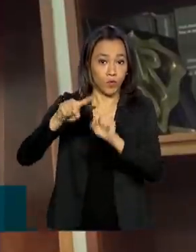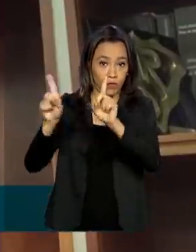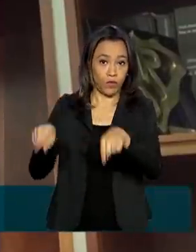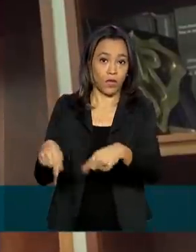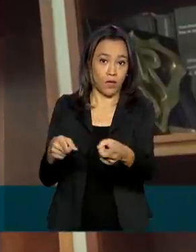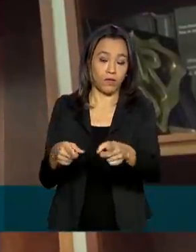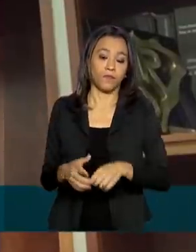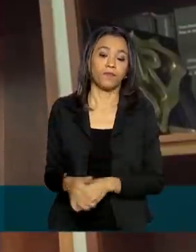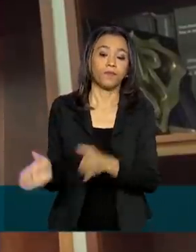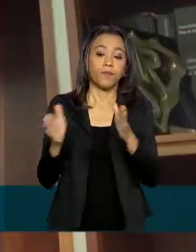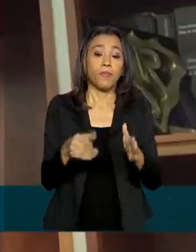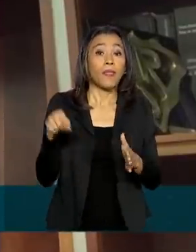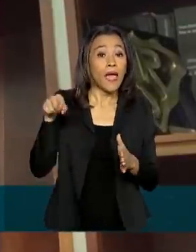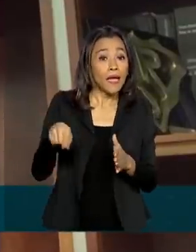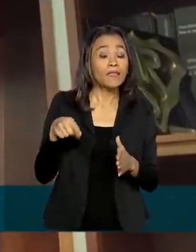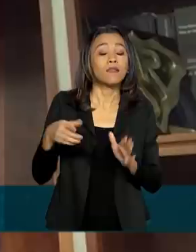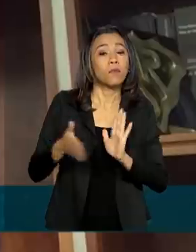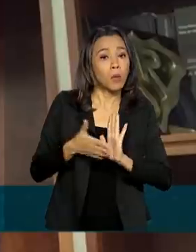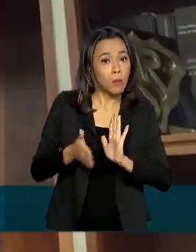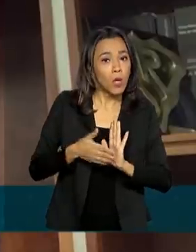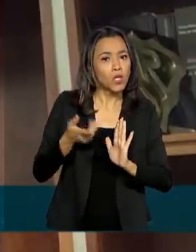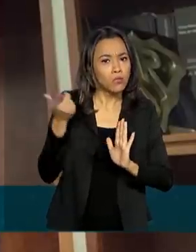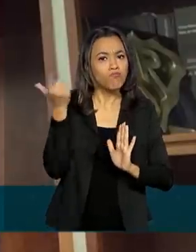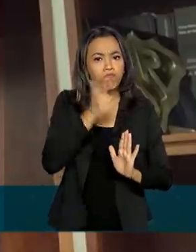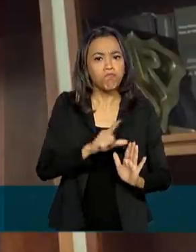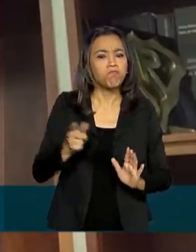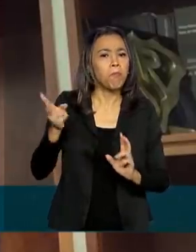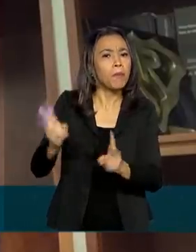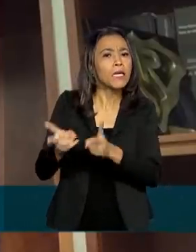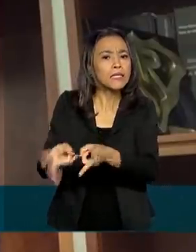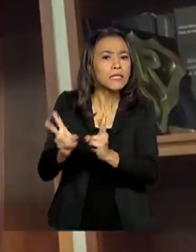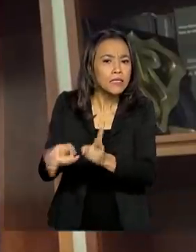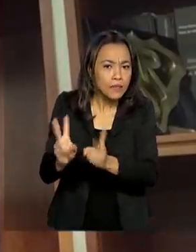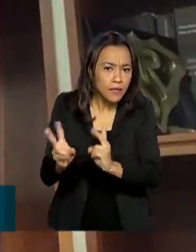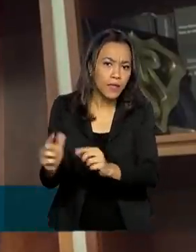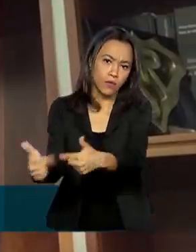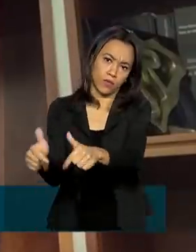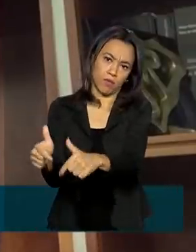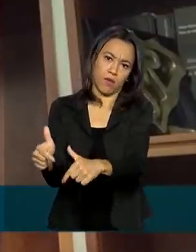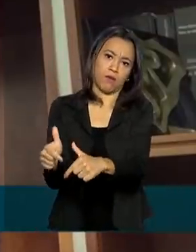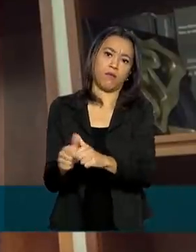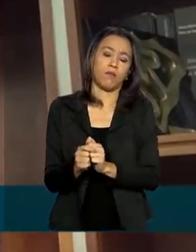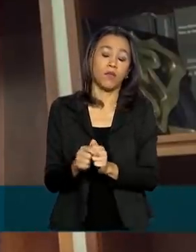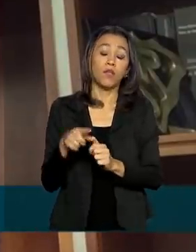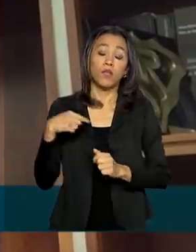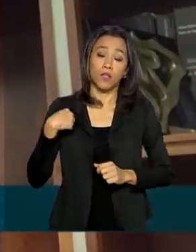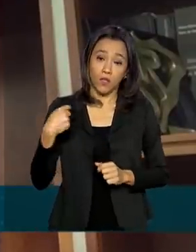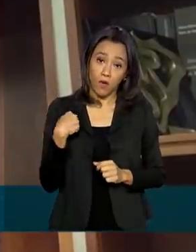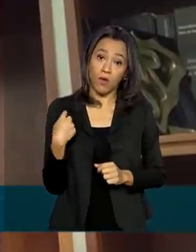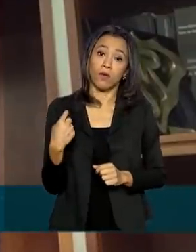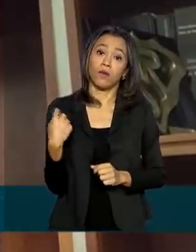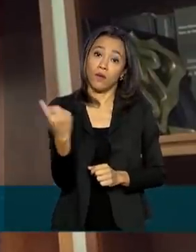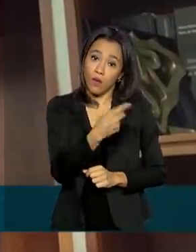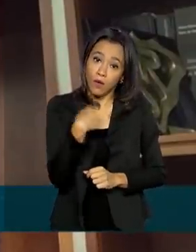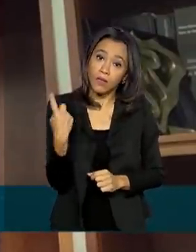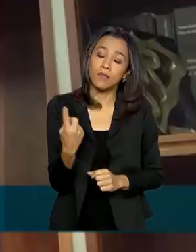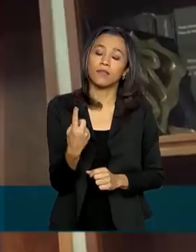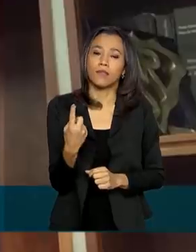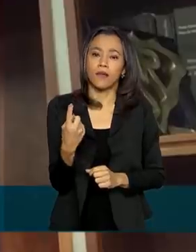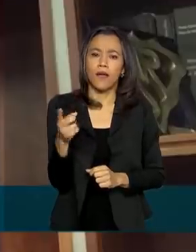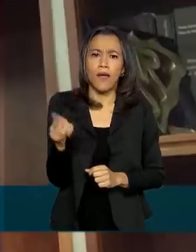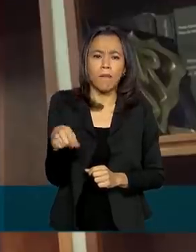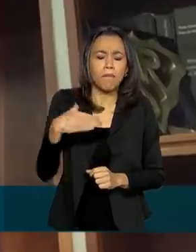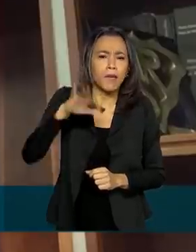tornou possível a manutenção desses empregos e nós consideramos, talvez, uma das